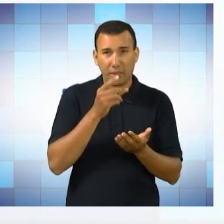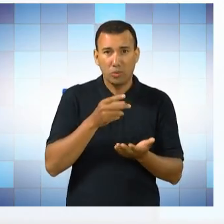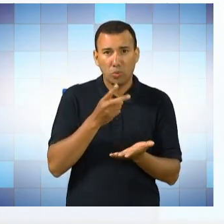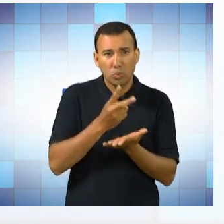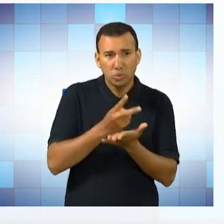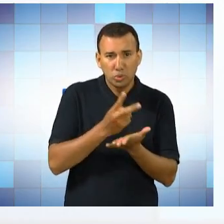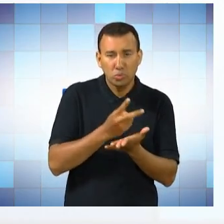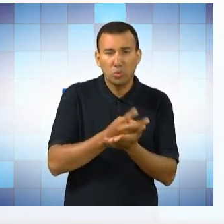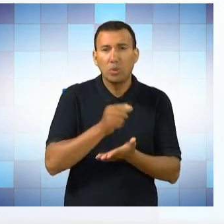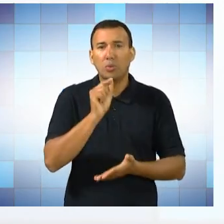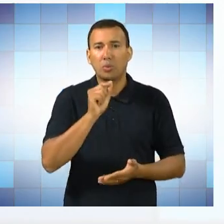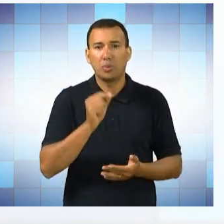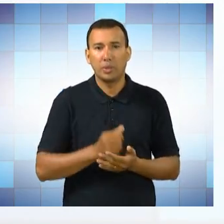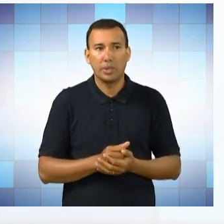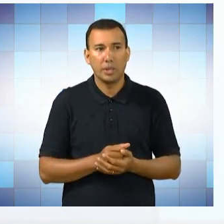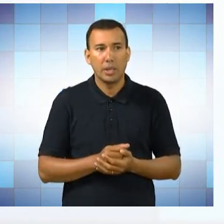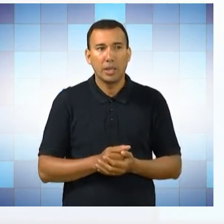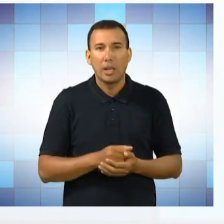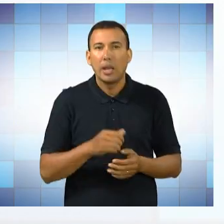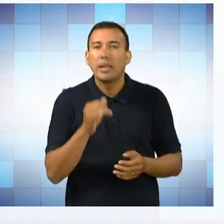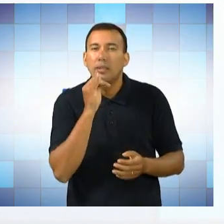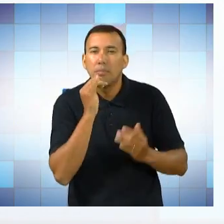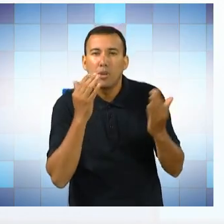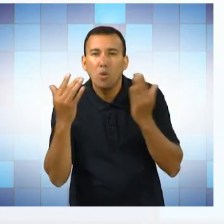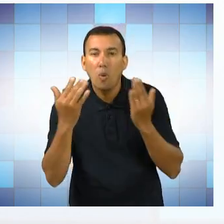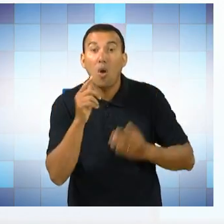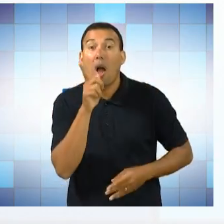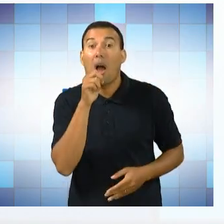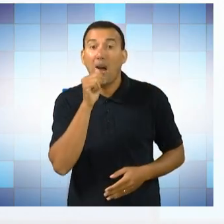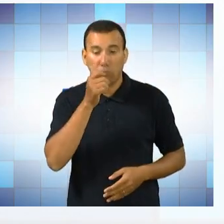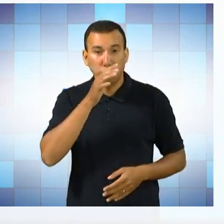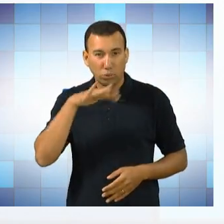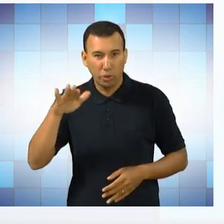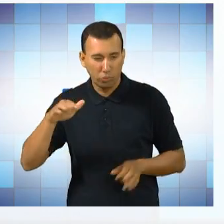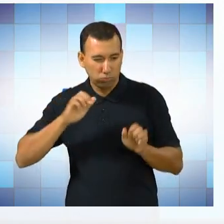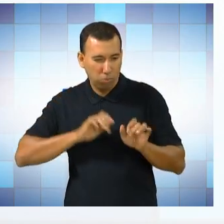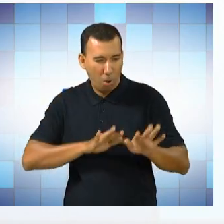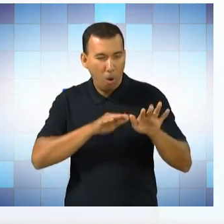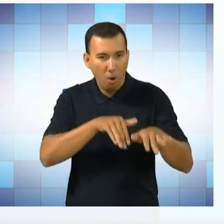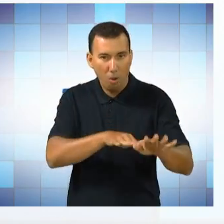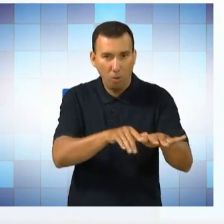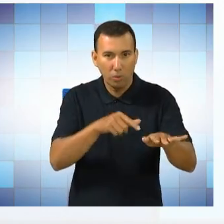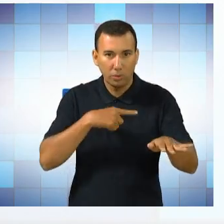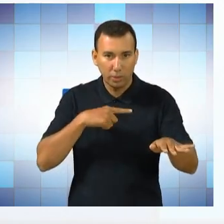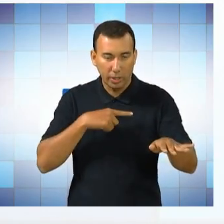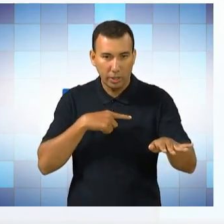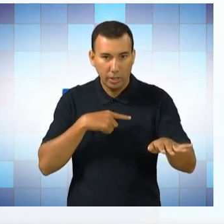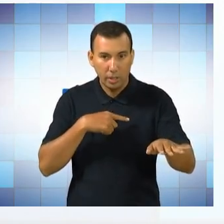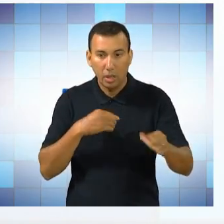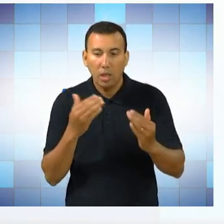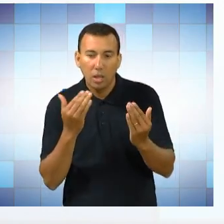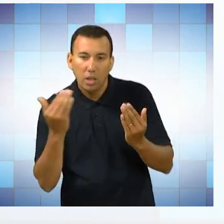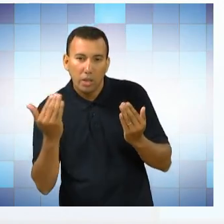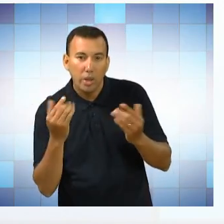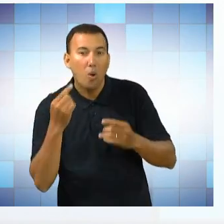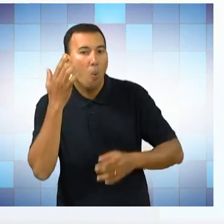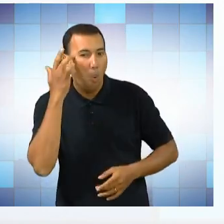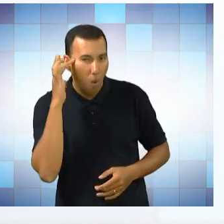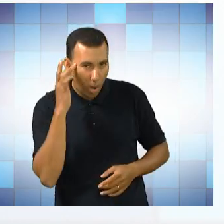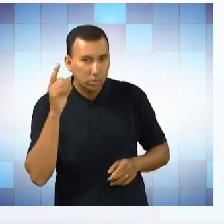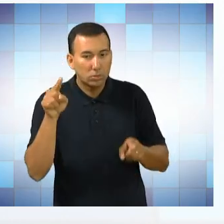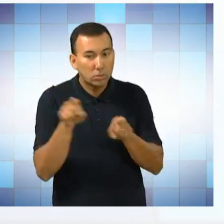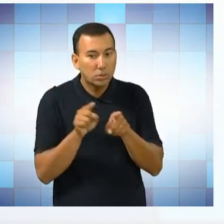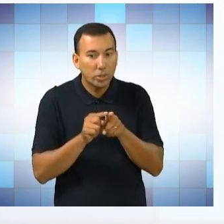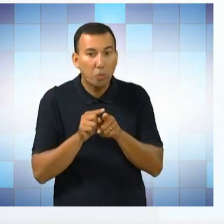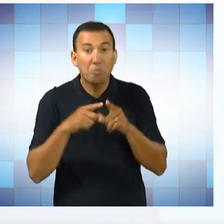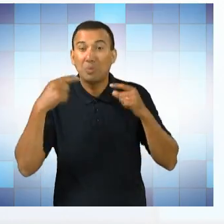muito fluida, assim como a água de um rio que desemboca no mar. Eu entendo que realmente eu tenho uma missão com a arte